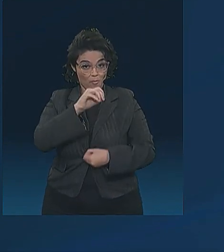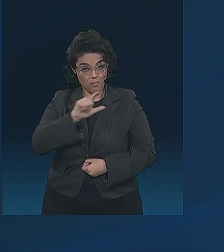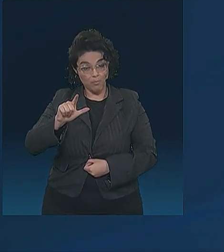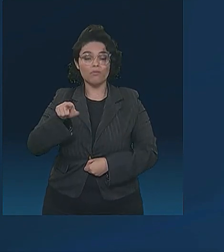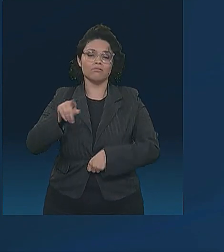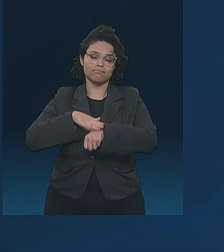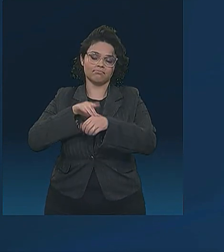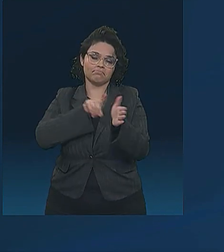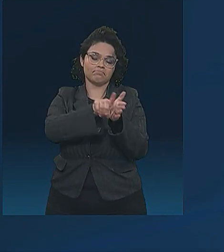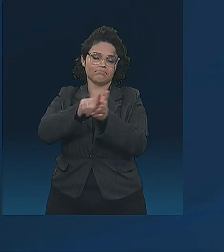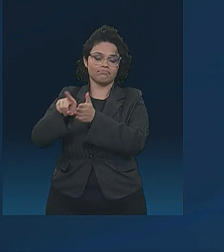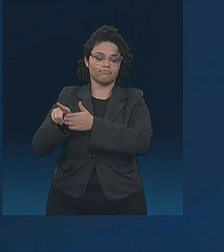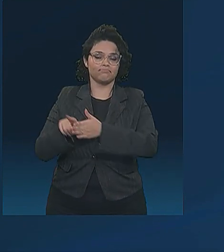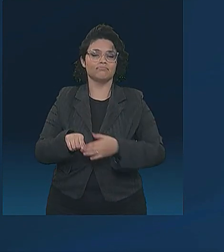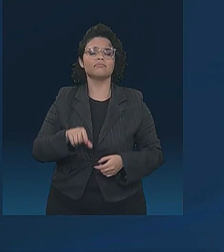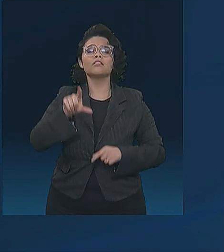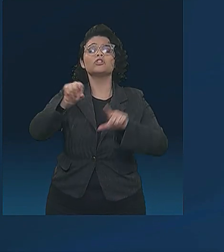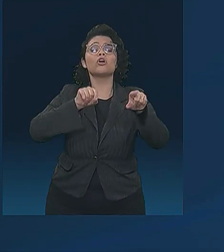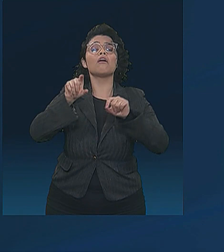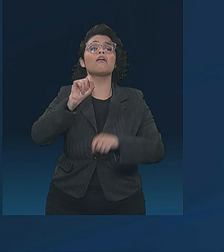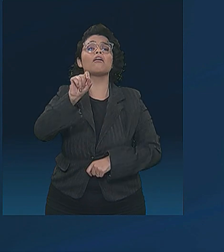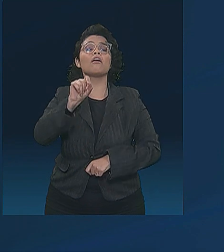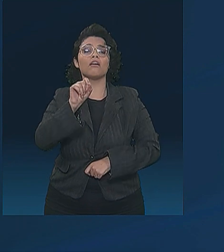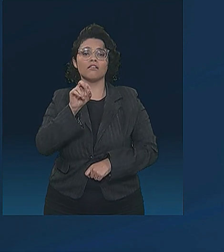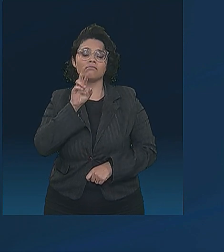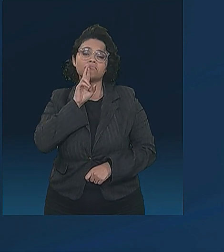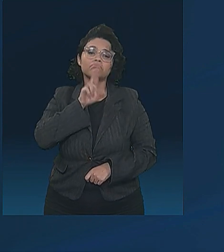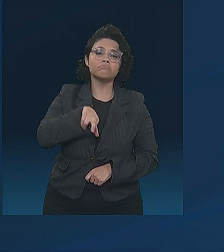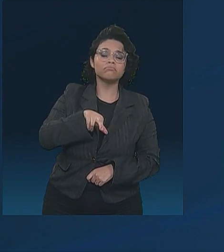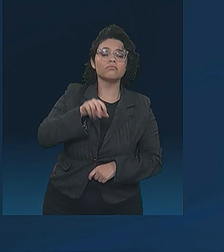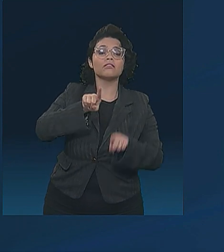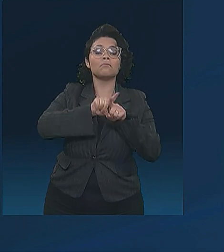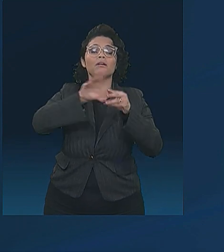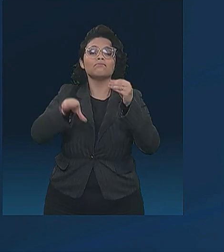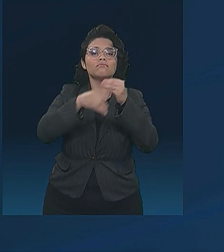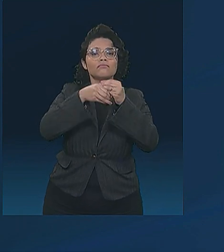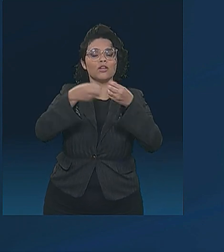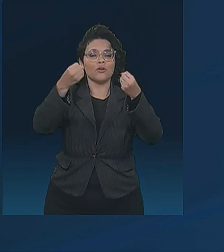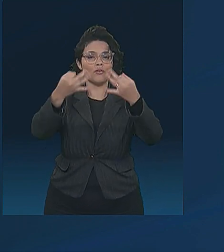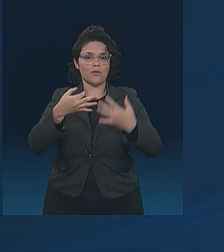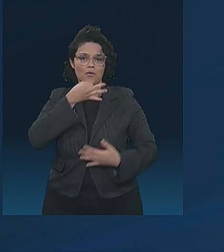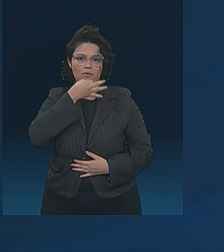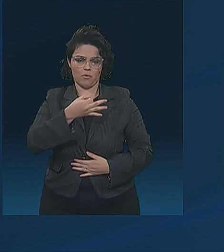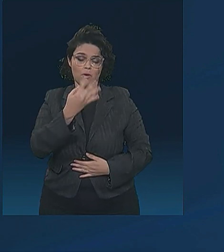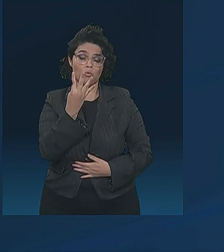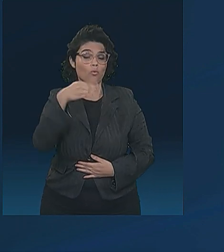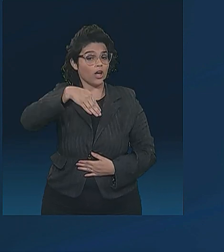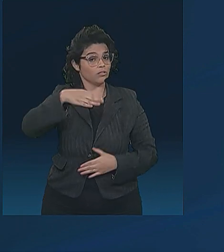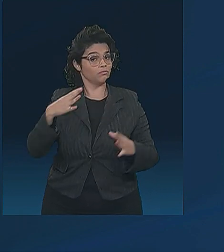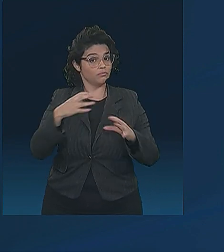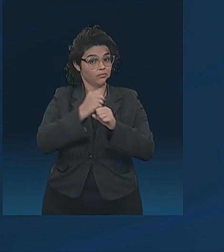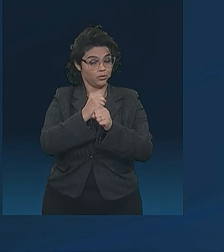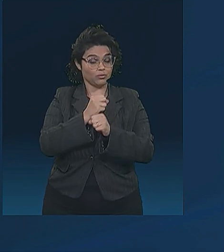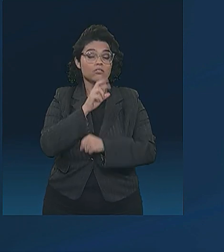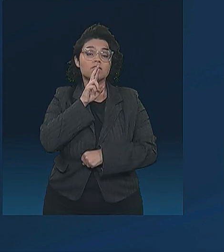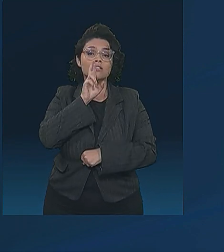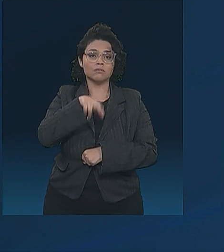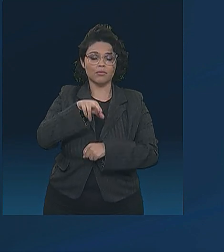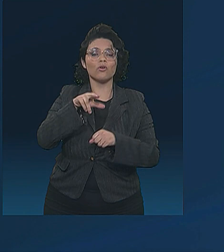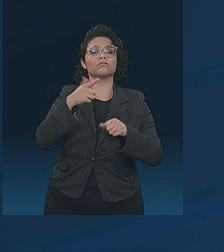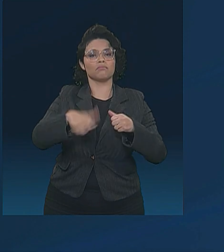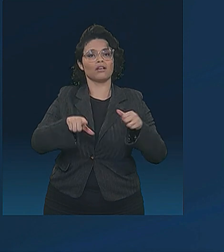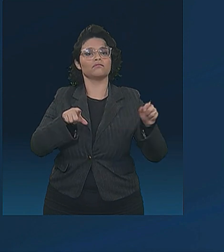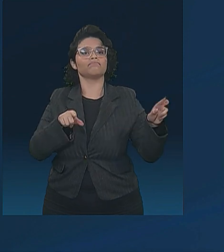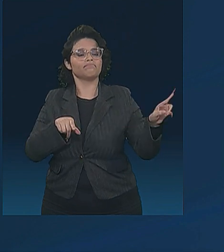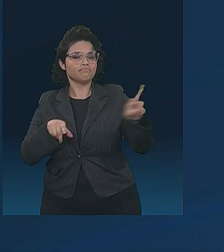candidatos, escolhendo quem vai responder e quem vai comentar. O tempo é de quatro minutos para a resposta e a réplica a